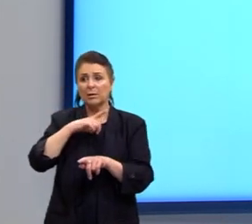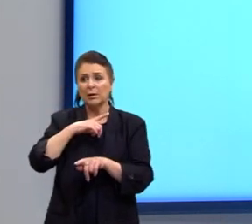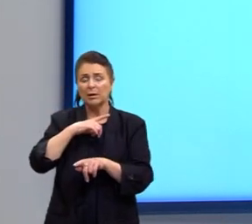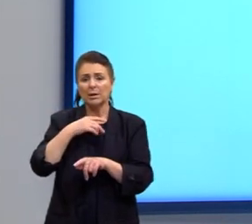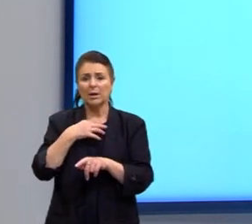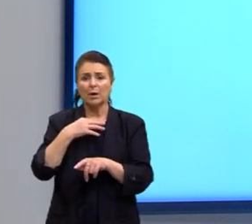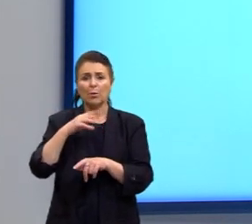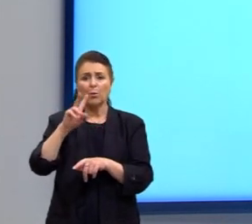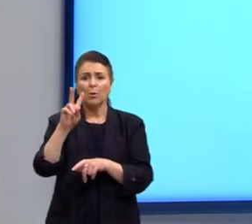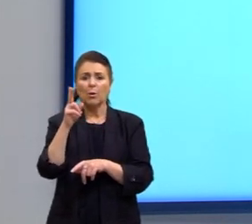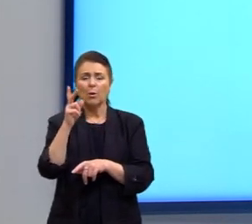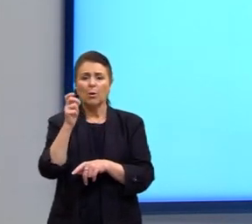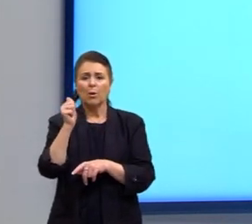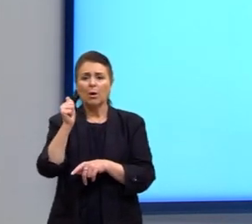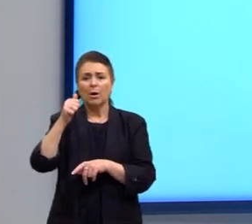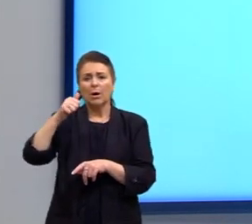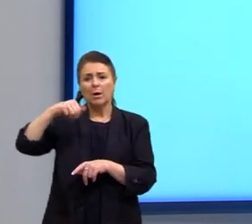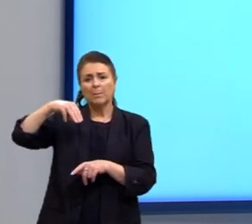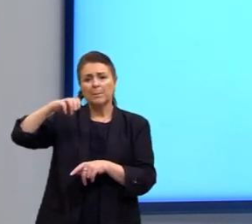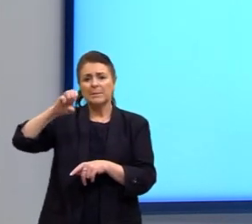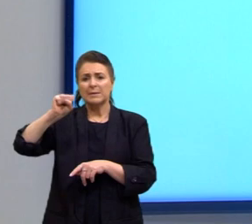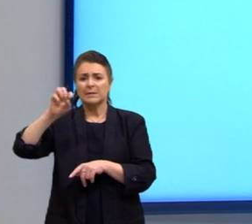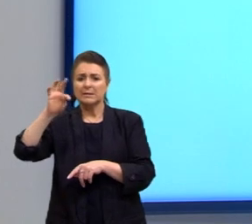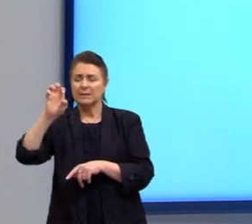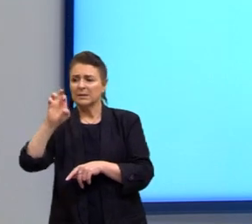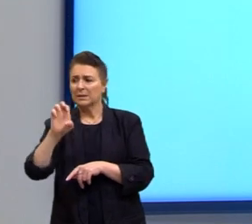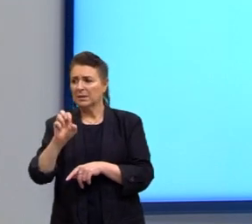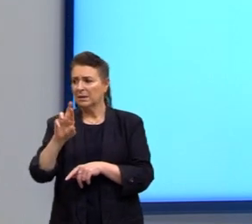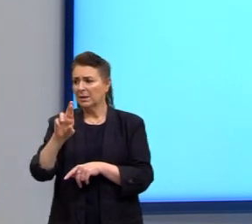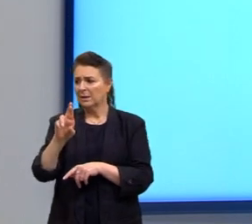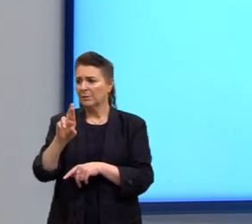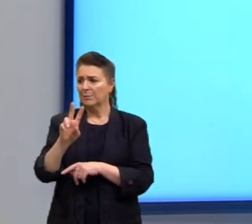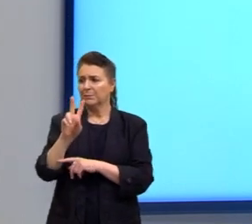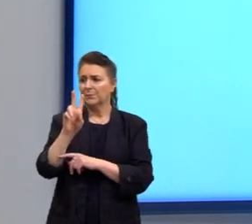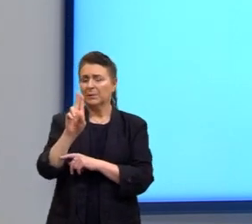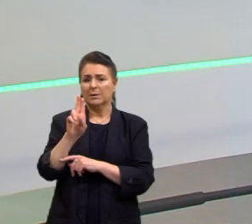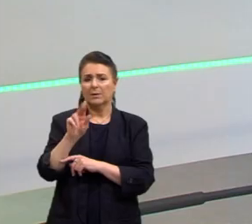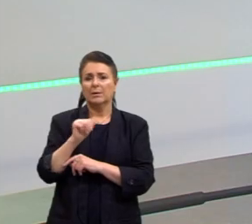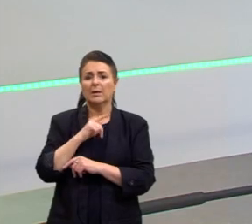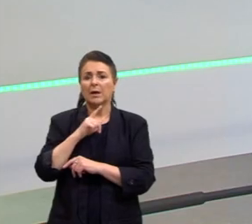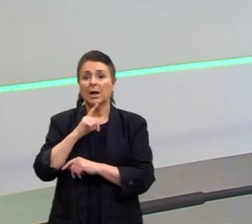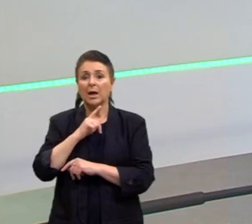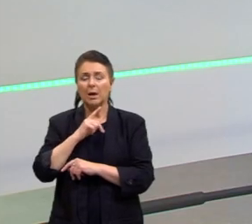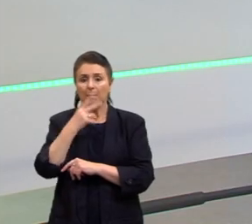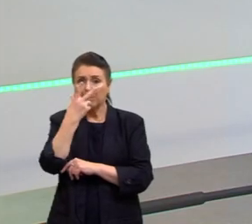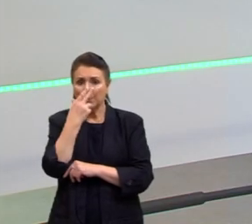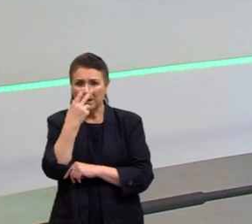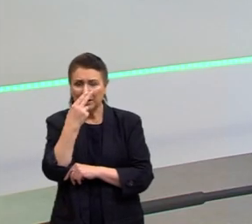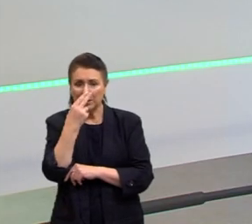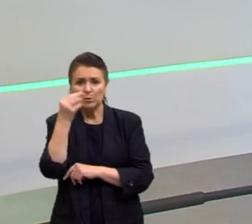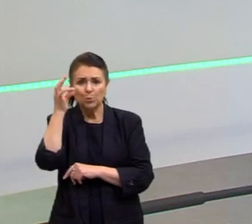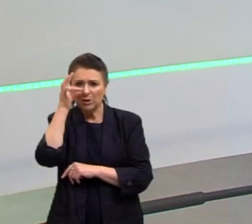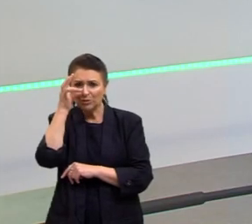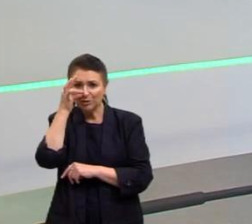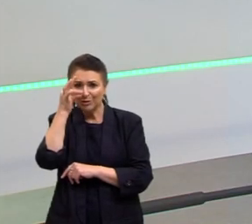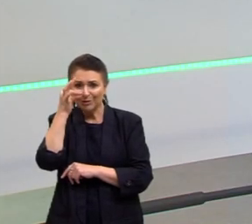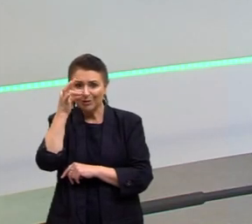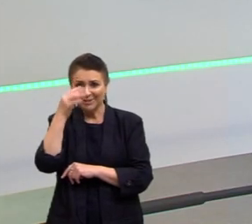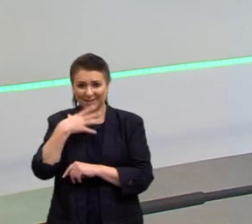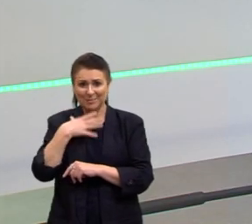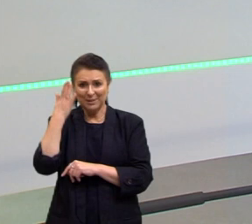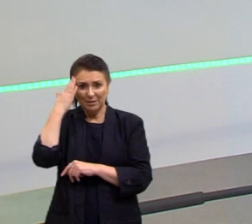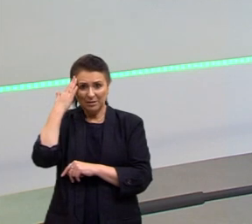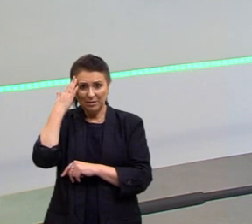hamster, como nós comentamos, o hamster que é assado, é frito e é servido lá